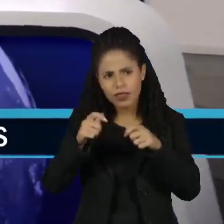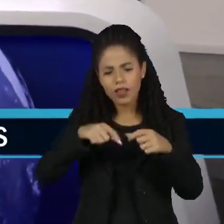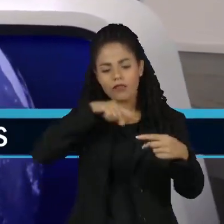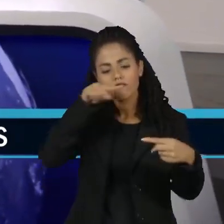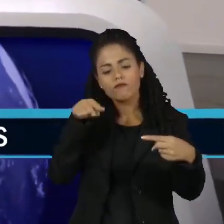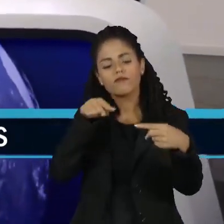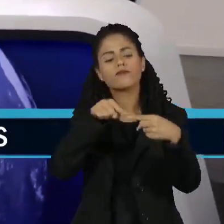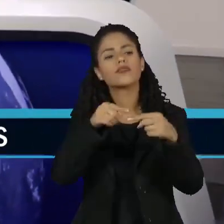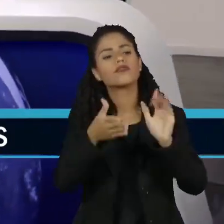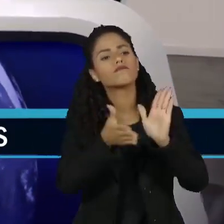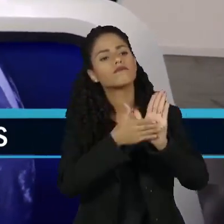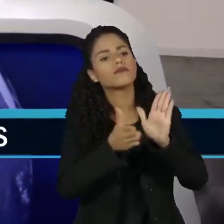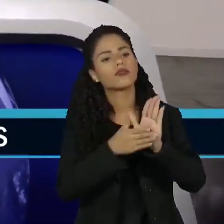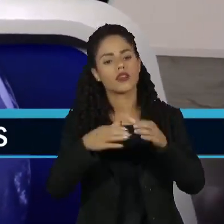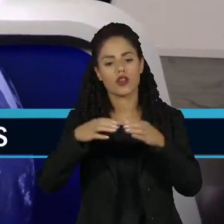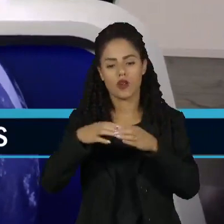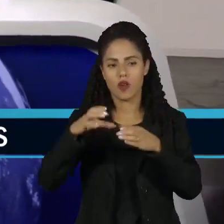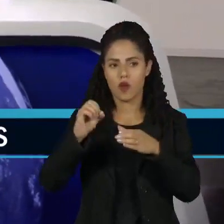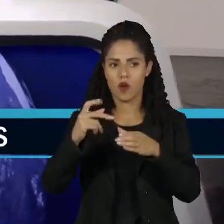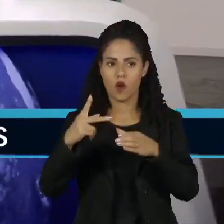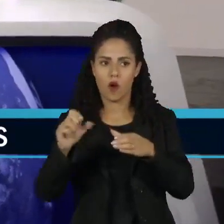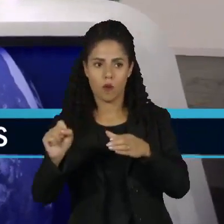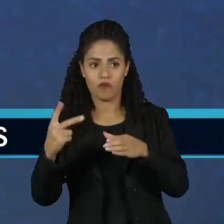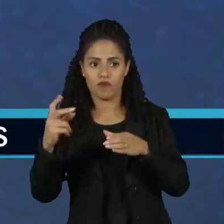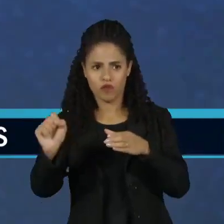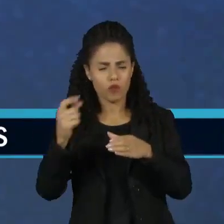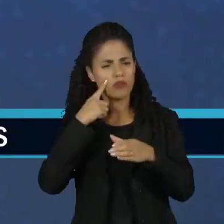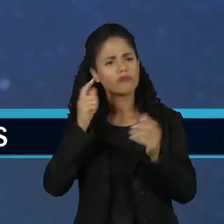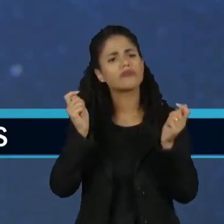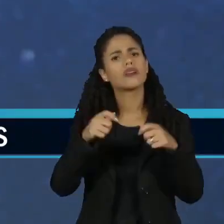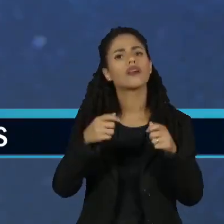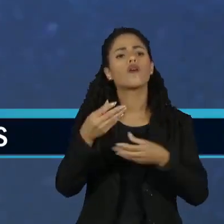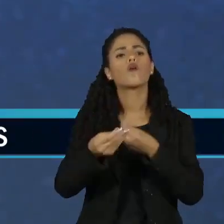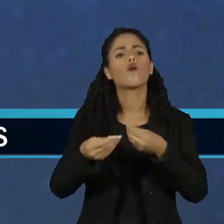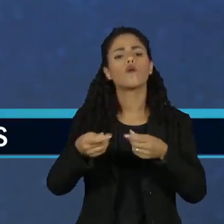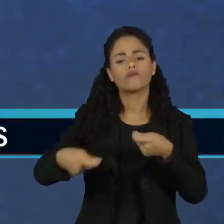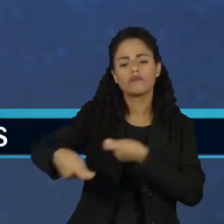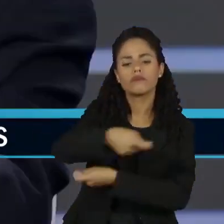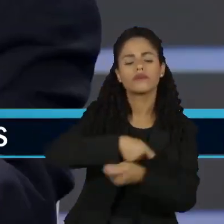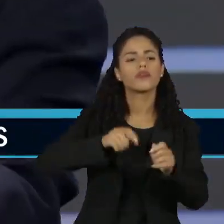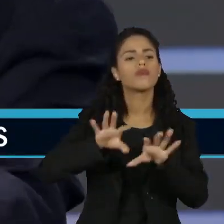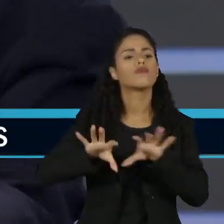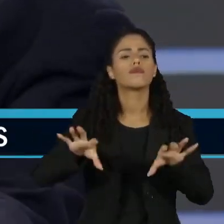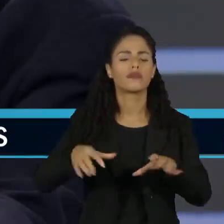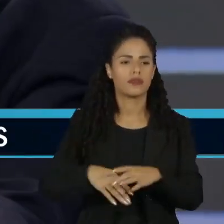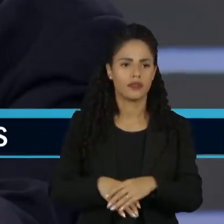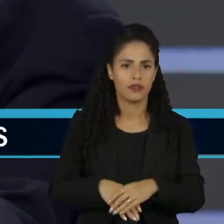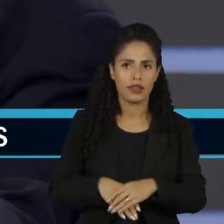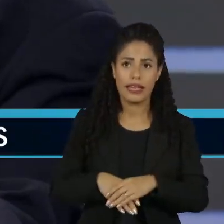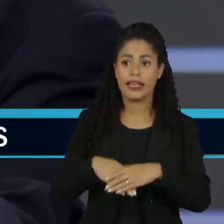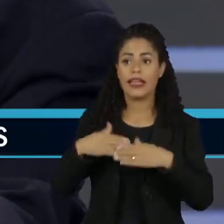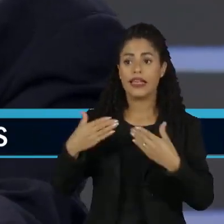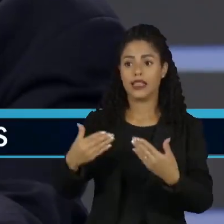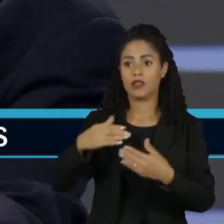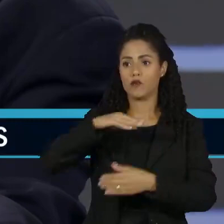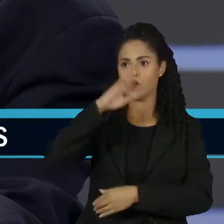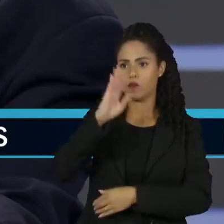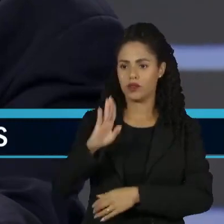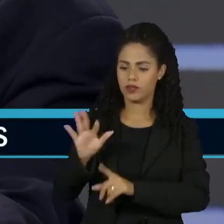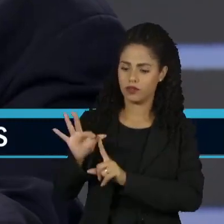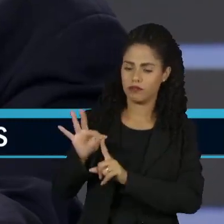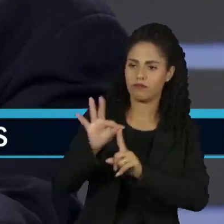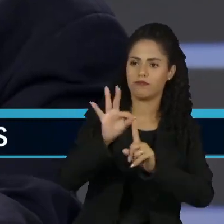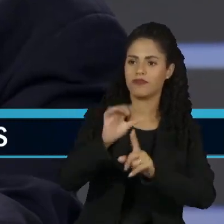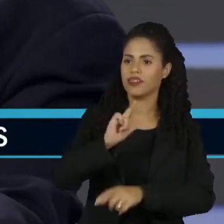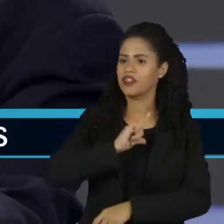estipuladas na cópia em ações? O quanto isso poderia mexer com a economia do Brasil? O Brasil tem protagonismo nessa área. Aliás, o Brasil